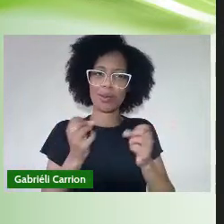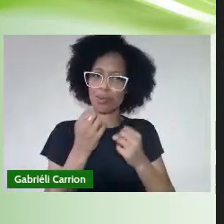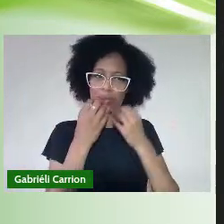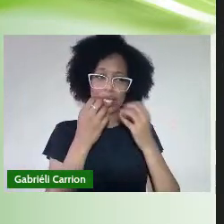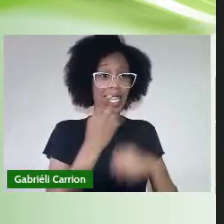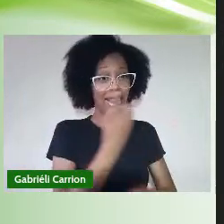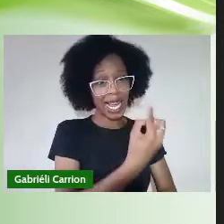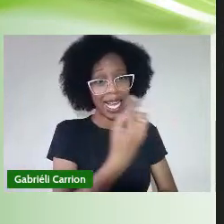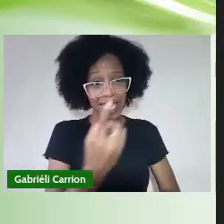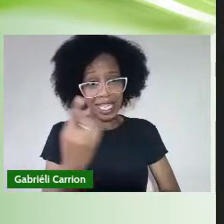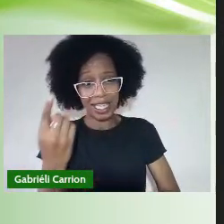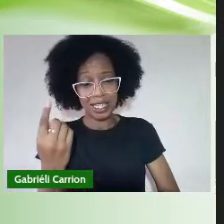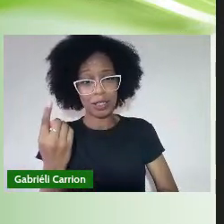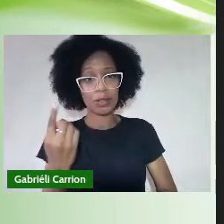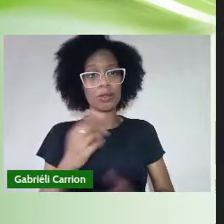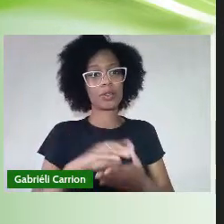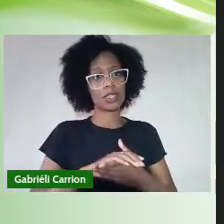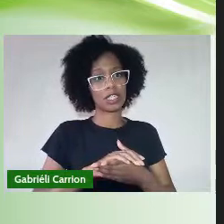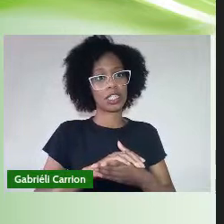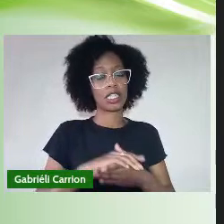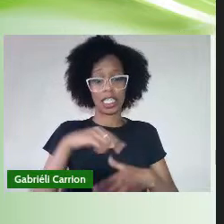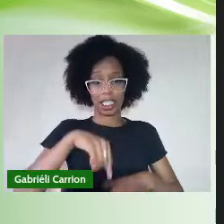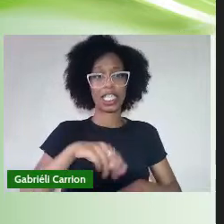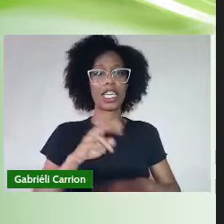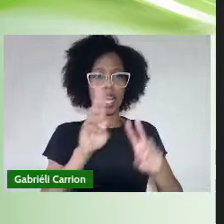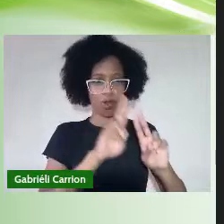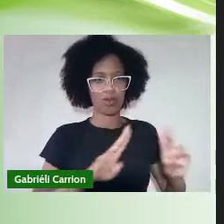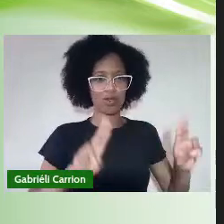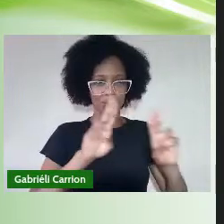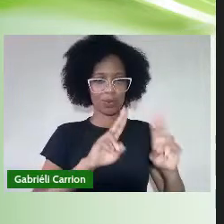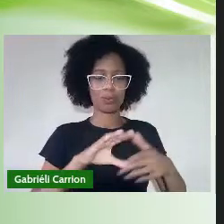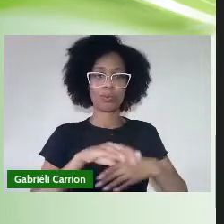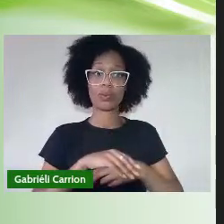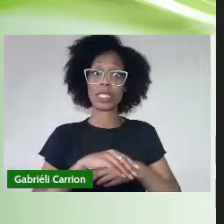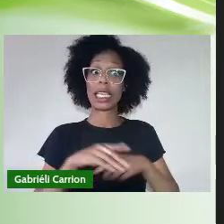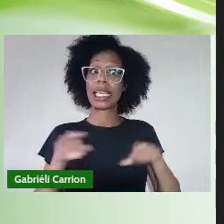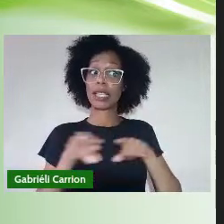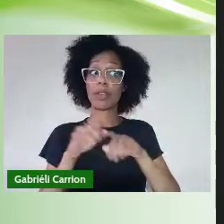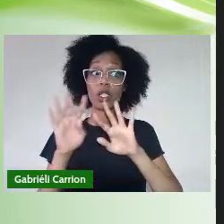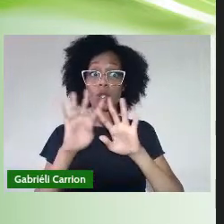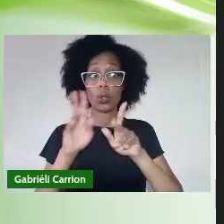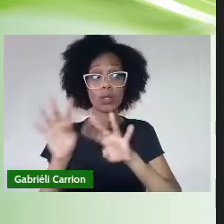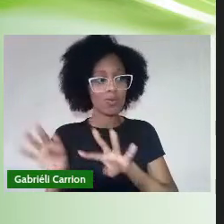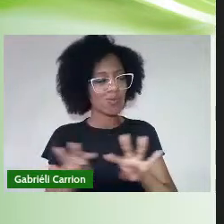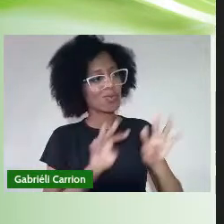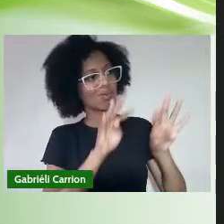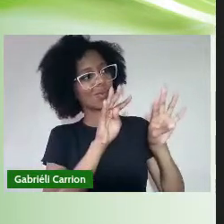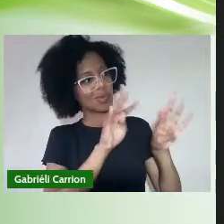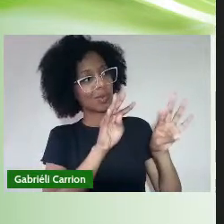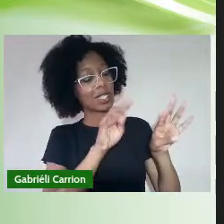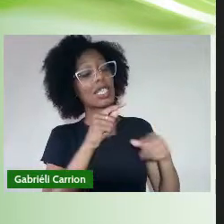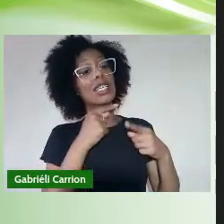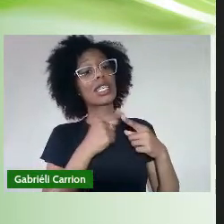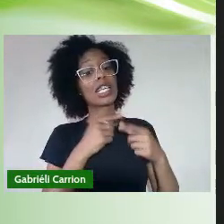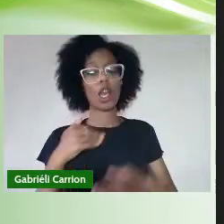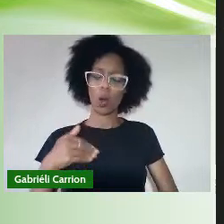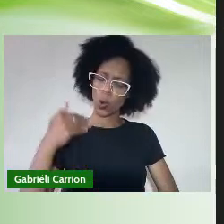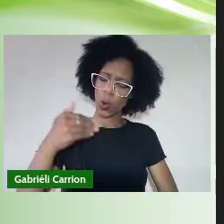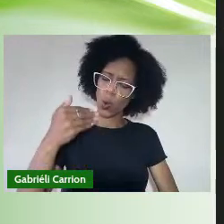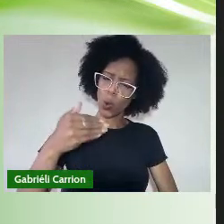seja, a formação universitária Reconhecendo que ao longo desse tempo